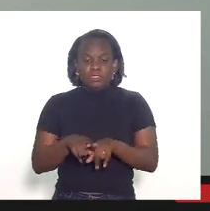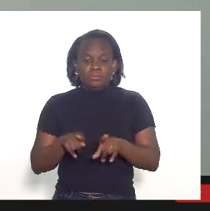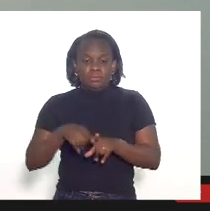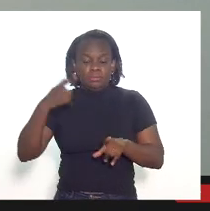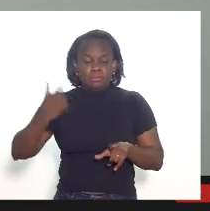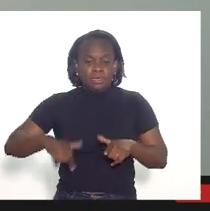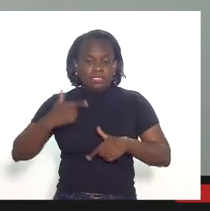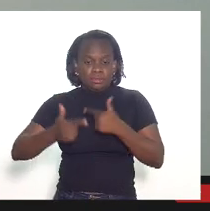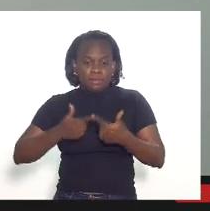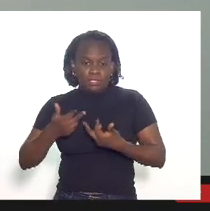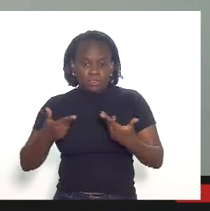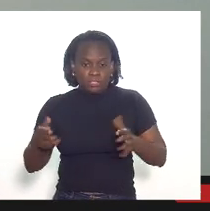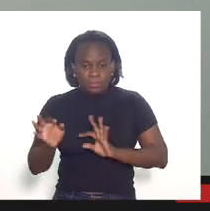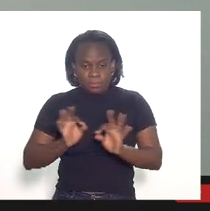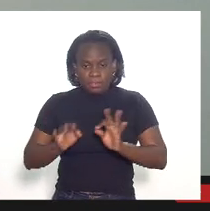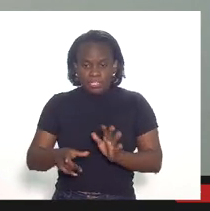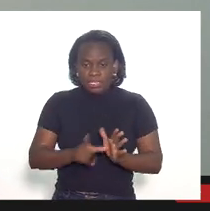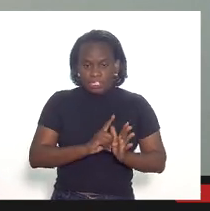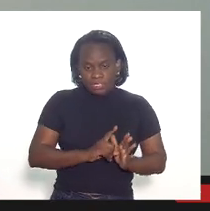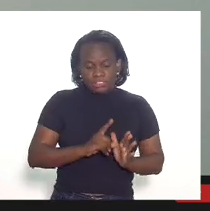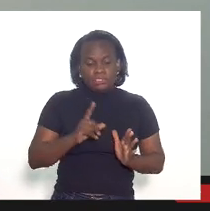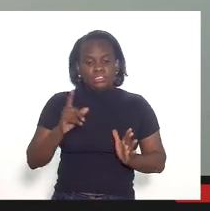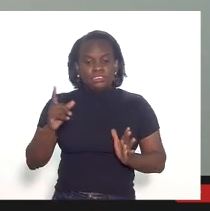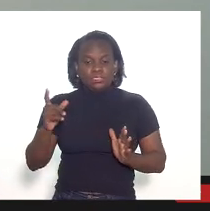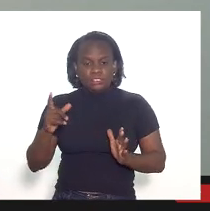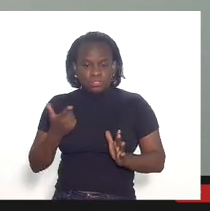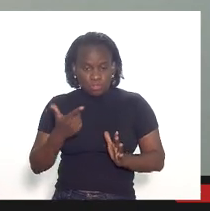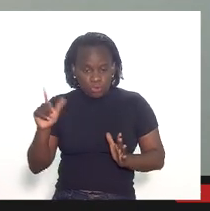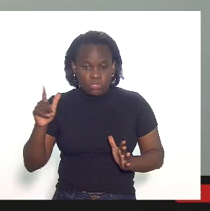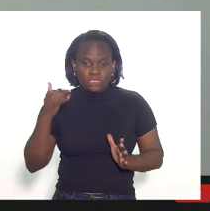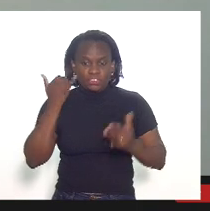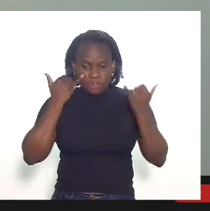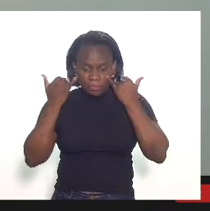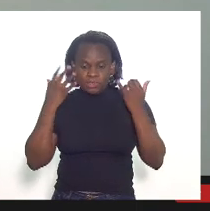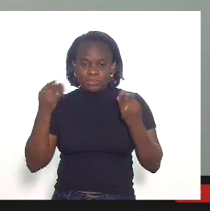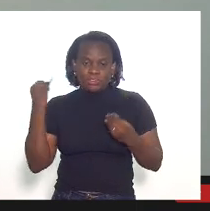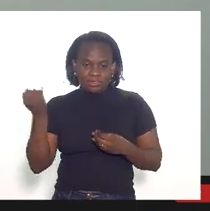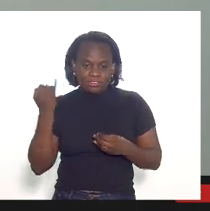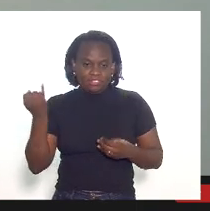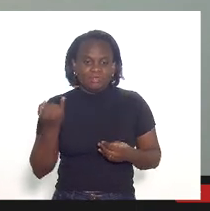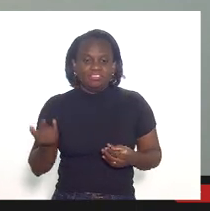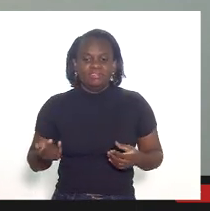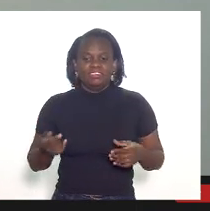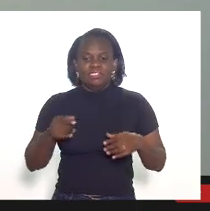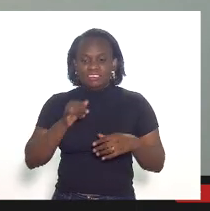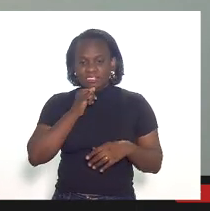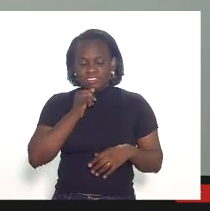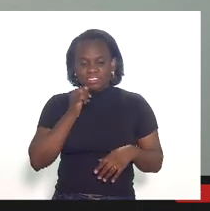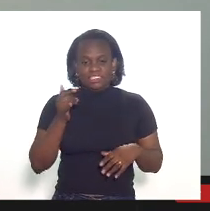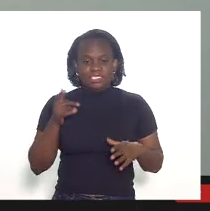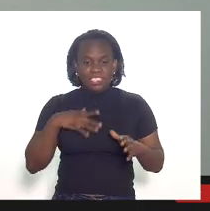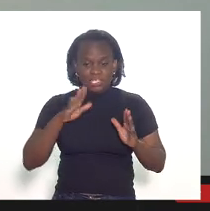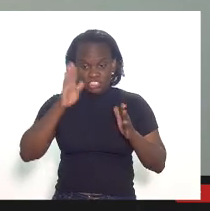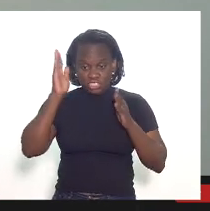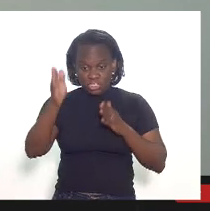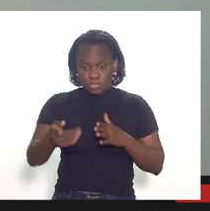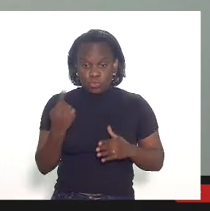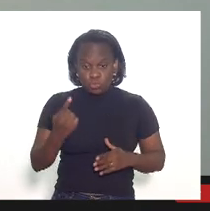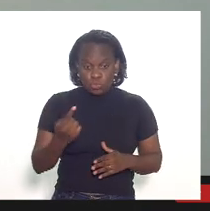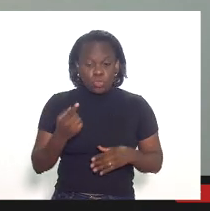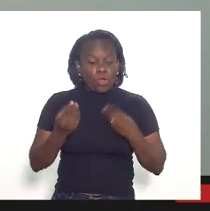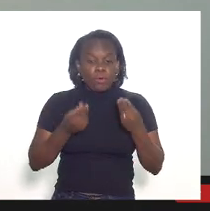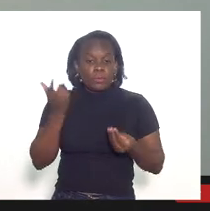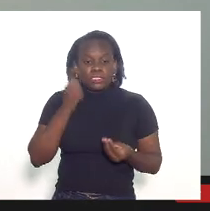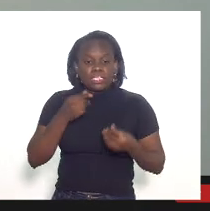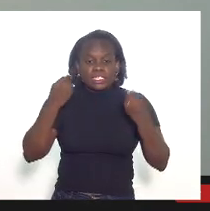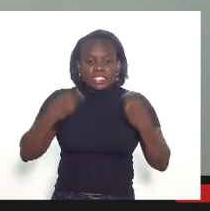ocorrem no pré-operacional aqui então dá outra informação muito importante para os senhores é que quando a inscrição é única como é que eles fazem com